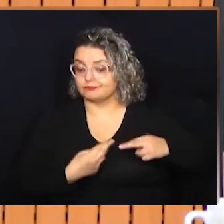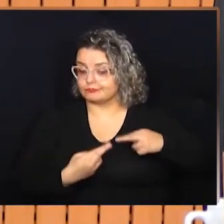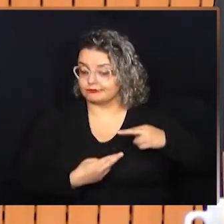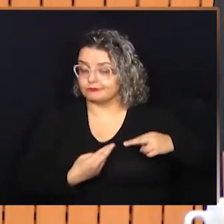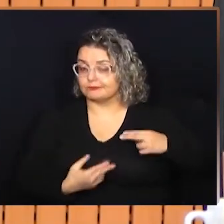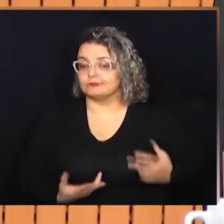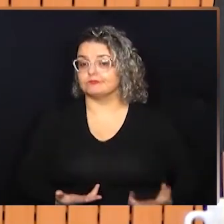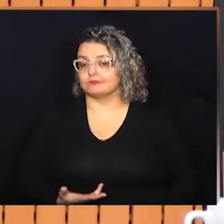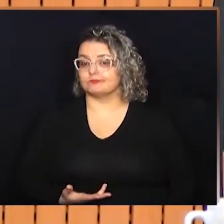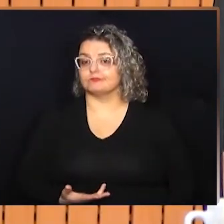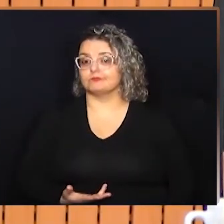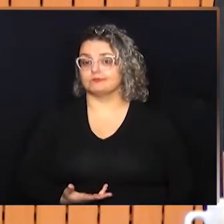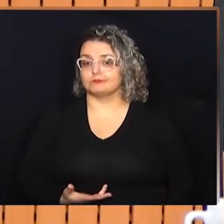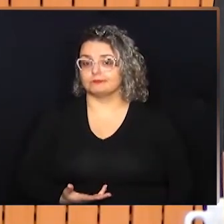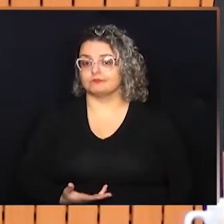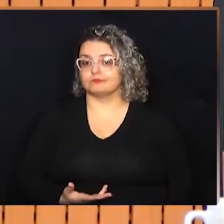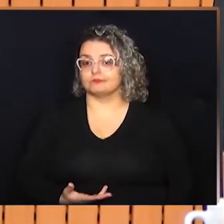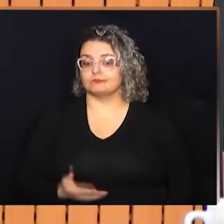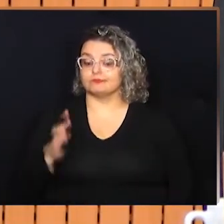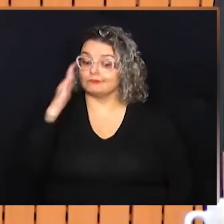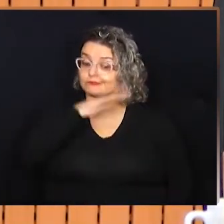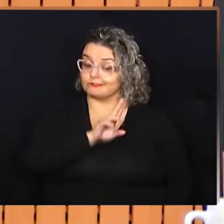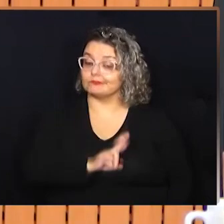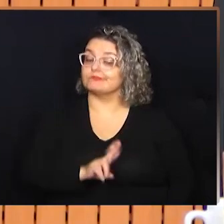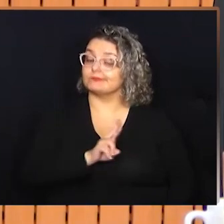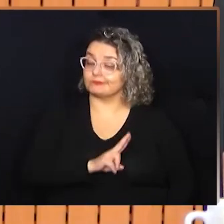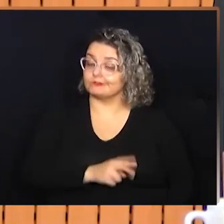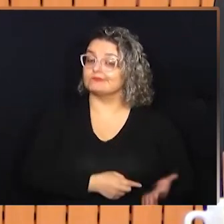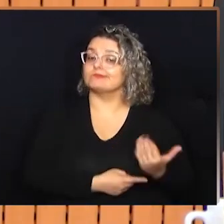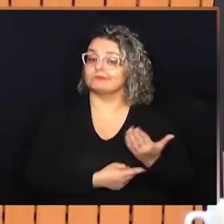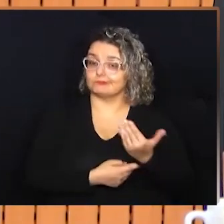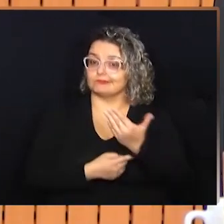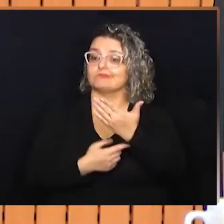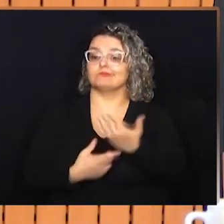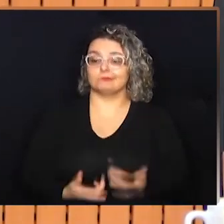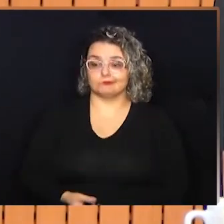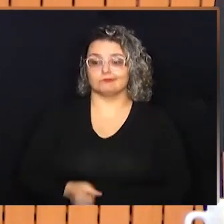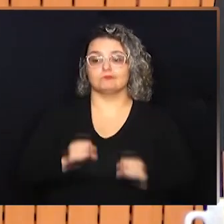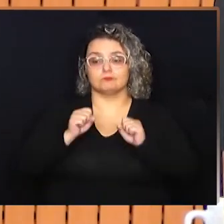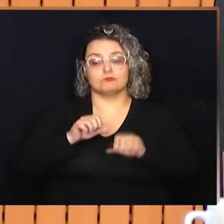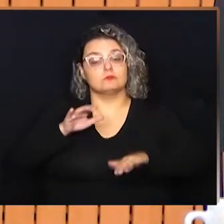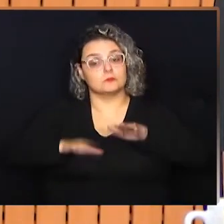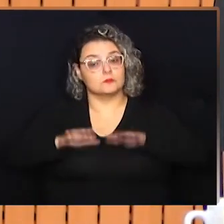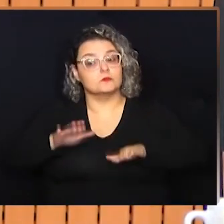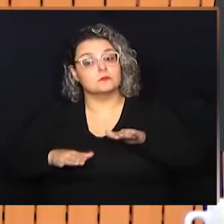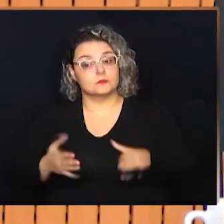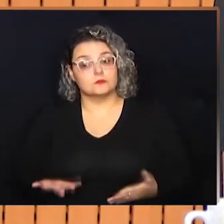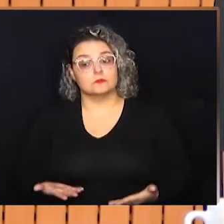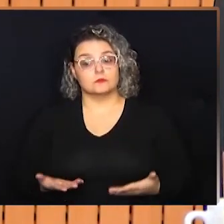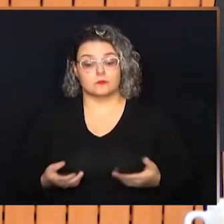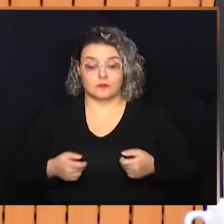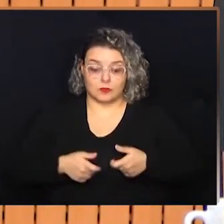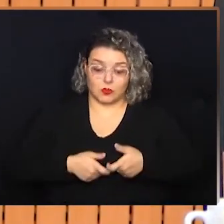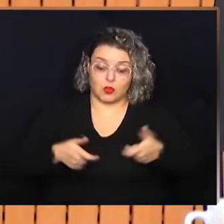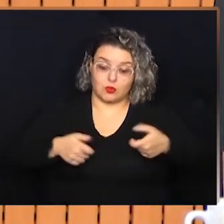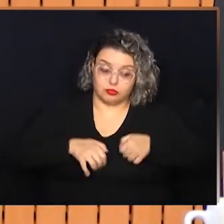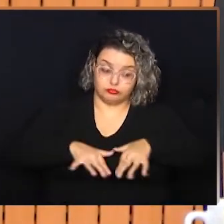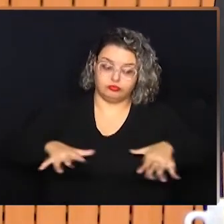diz respeito a questões relacionadas ao mau uso dessas tecnologias, que podem, muitas vezes,